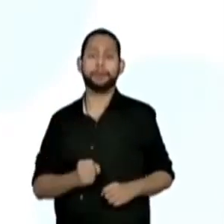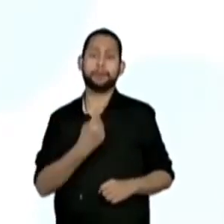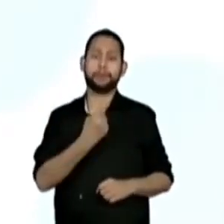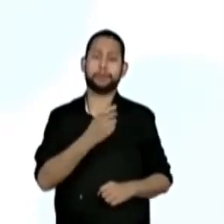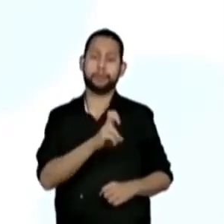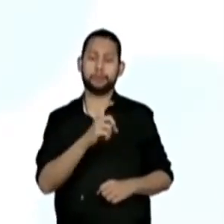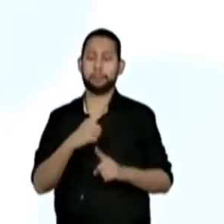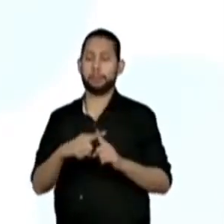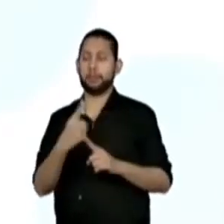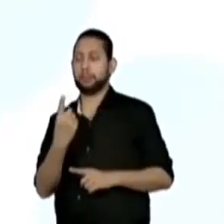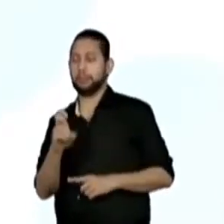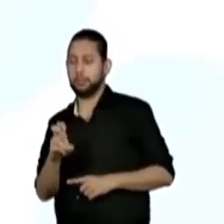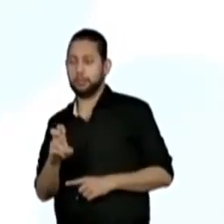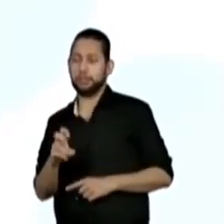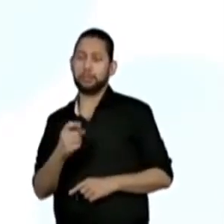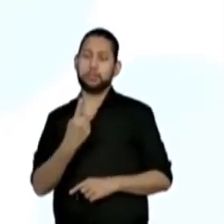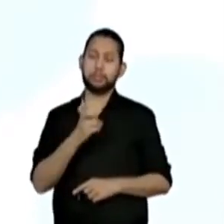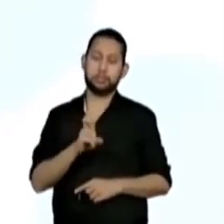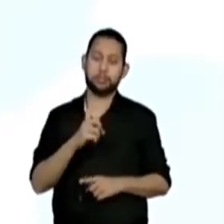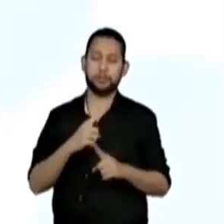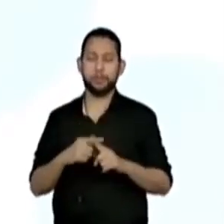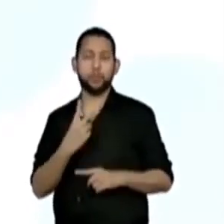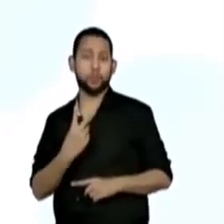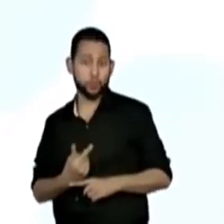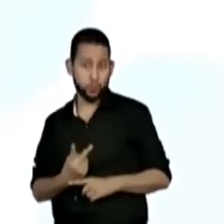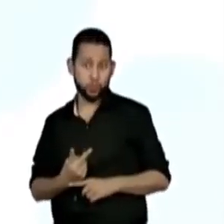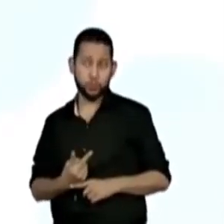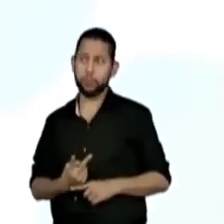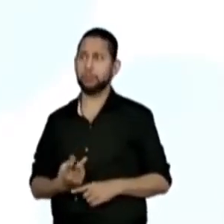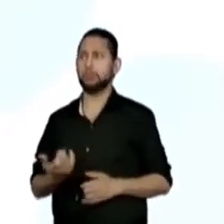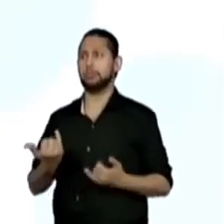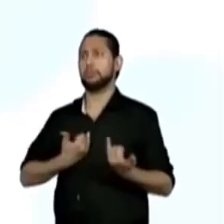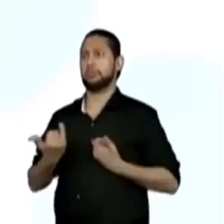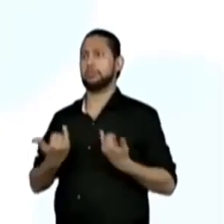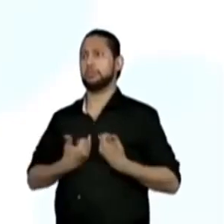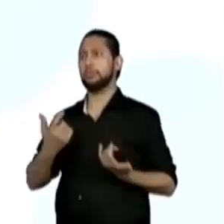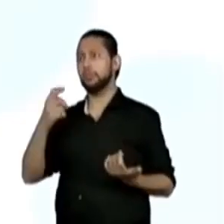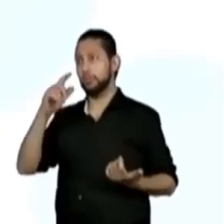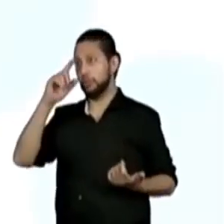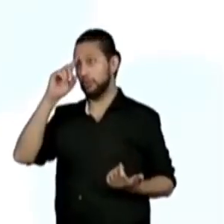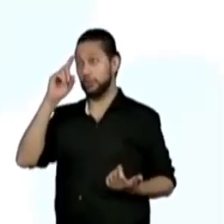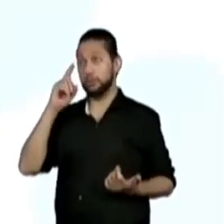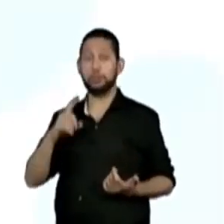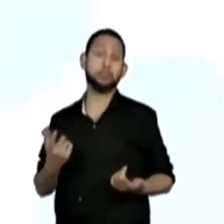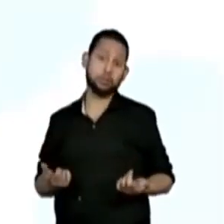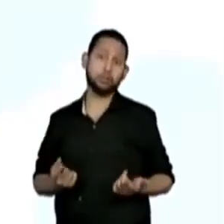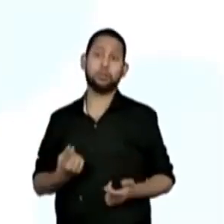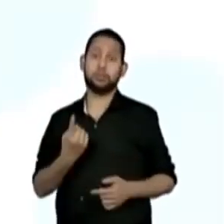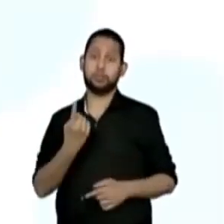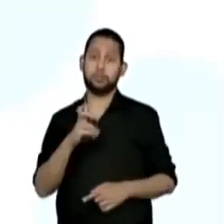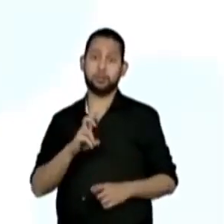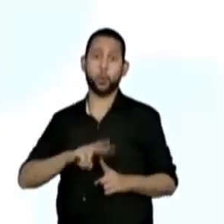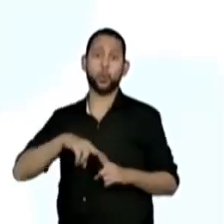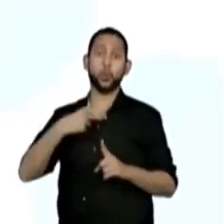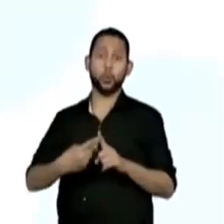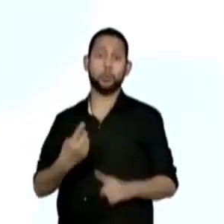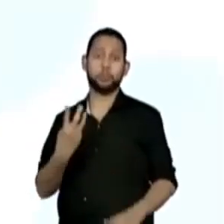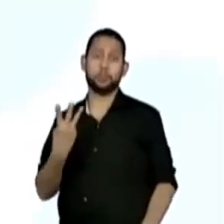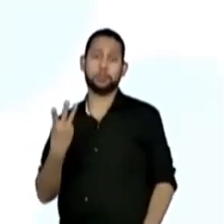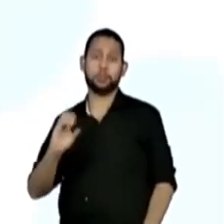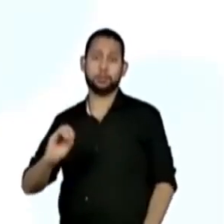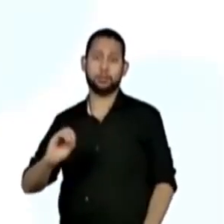15. Pode ser 15 vezes 2. A professora Jaqueline já colocou a resposta. O dobro de 15 é igual a